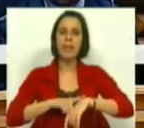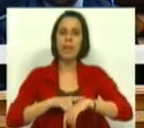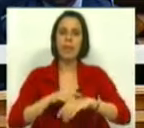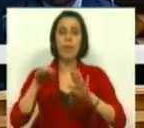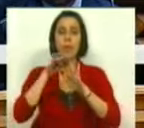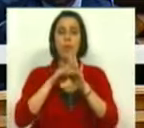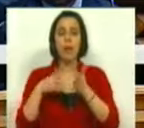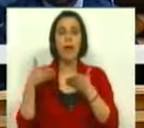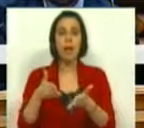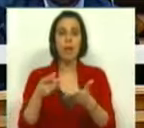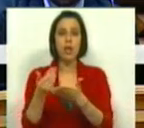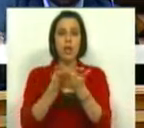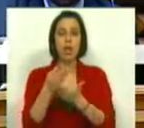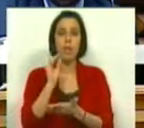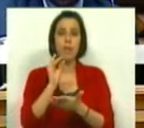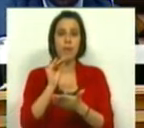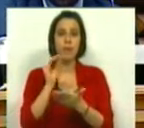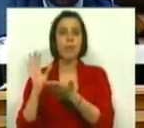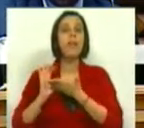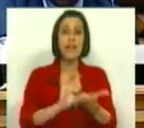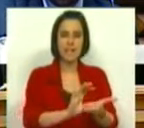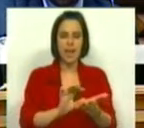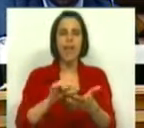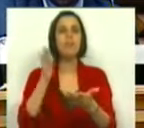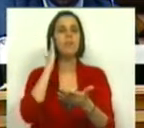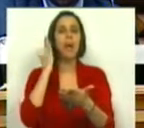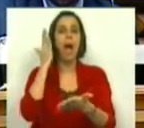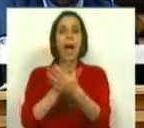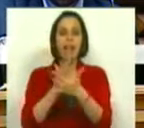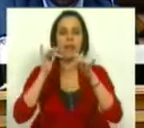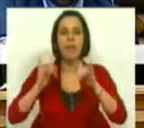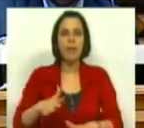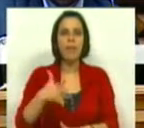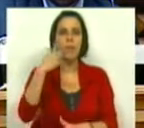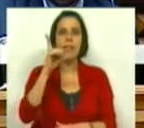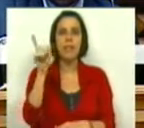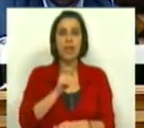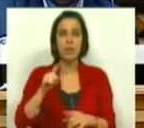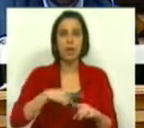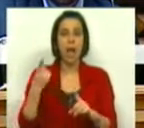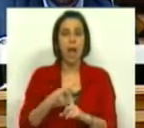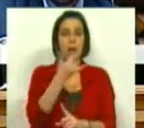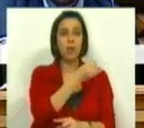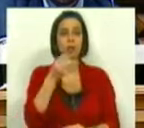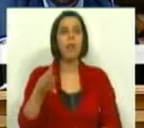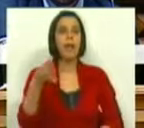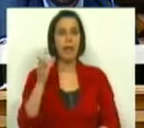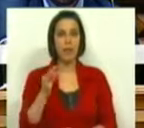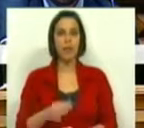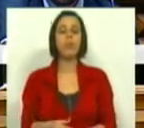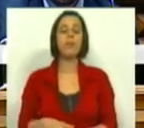de vigência do Programa de Assistência Económica e Financeira, que, como sabemos, estará em vigor até ao final do primeiro semestre de 2014.